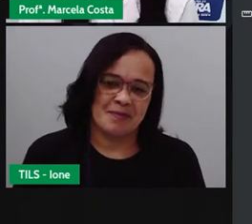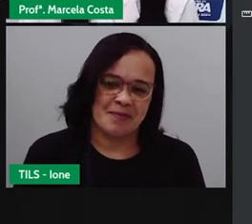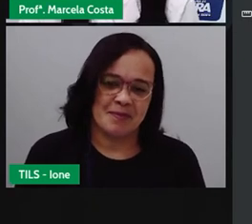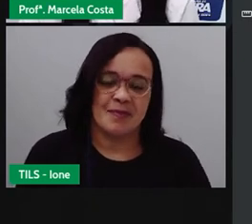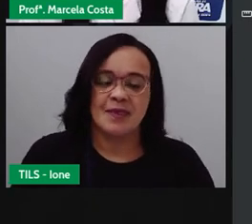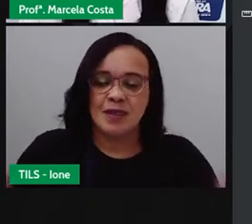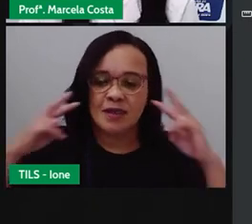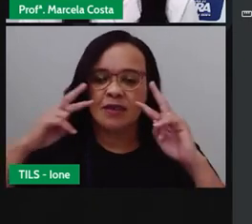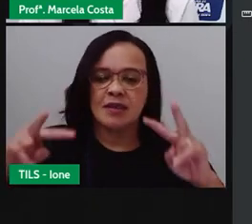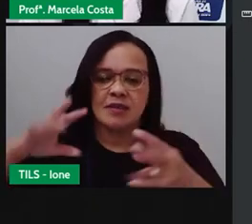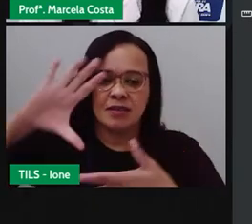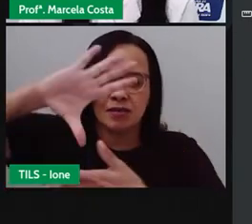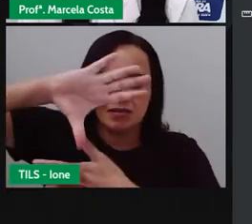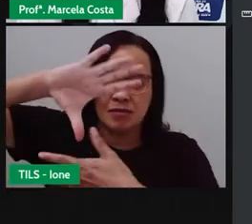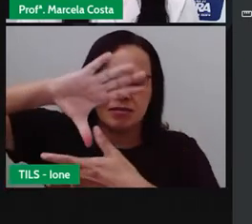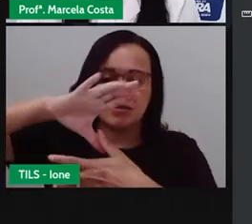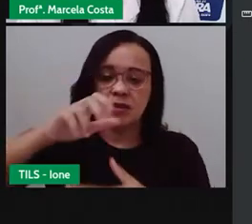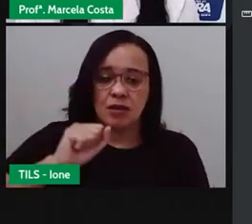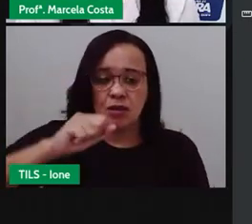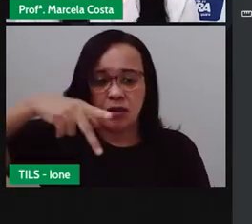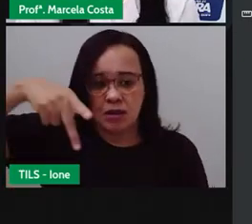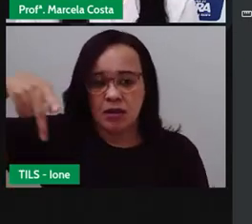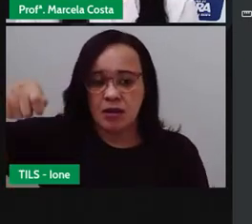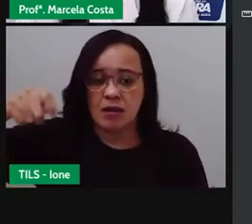Então, o aplicativo está